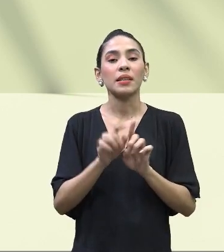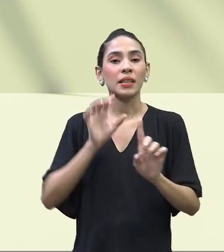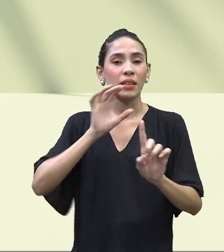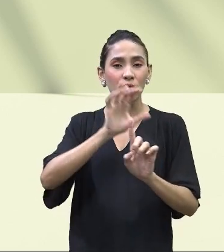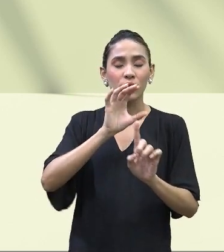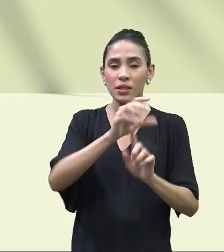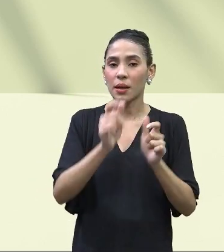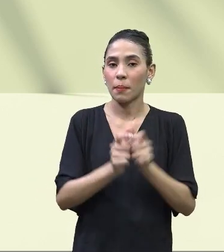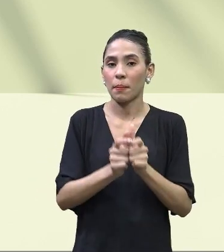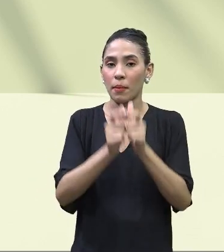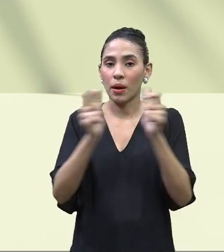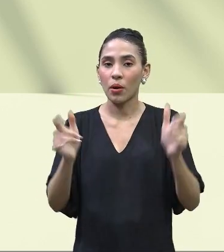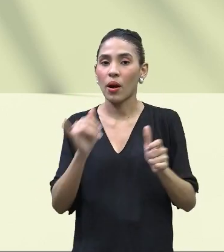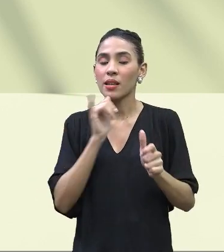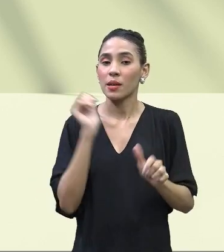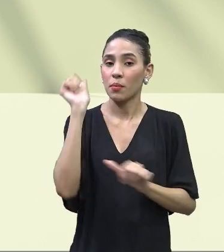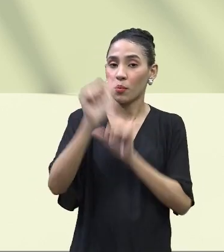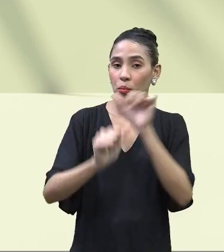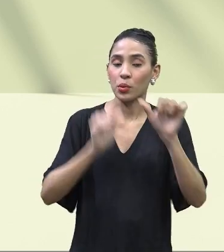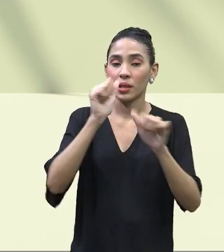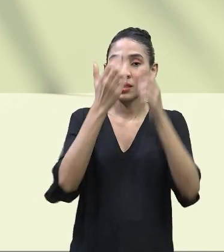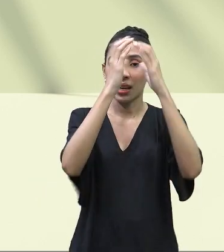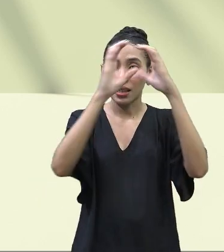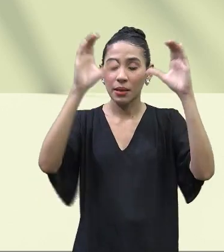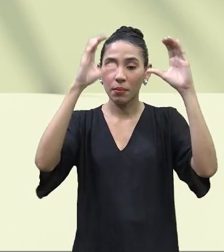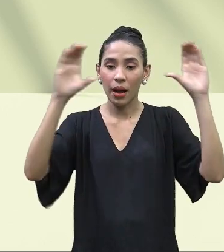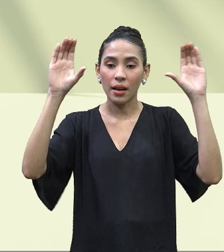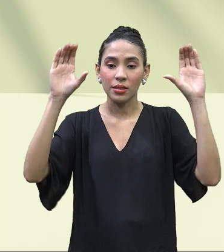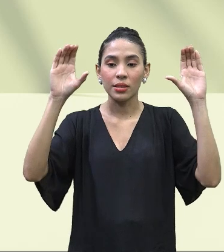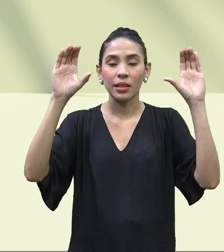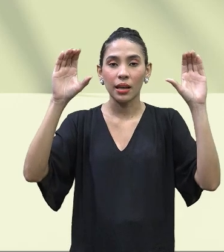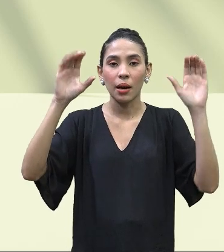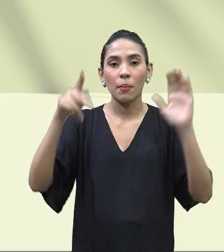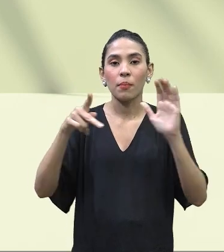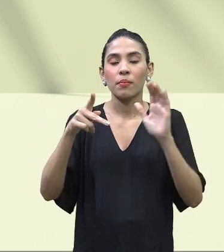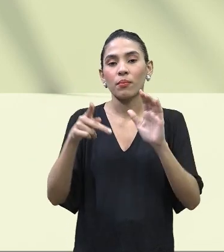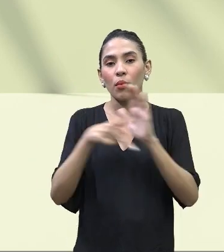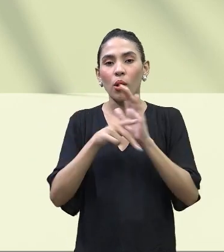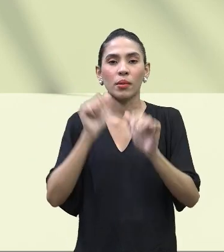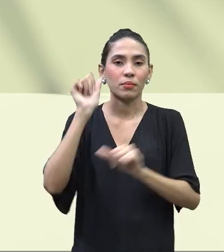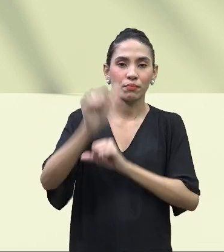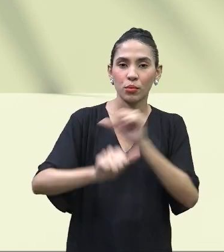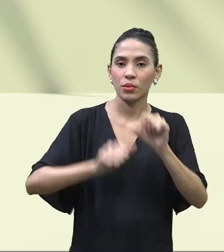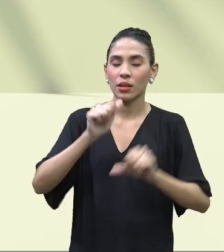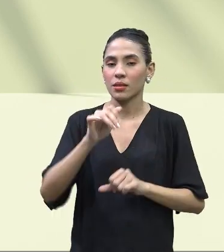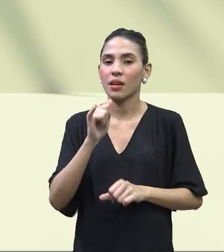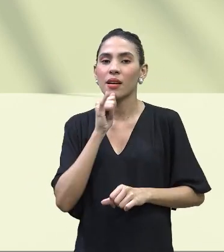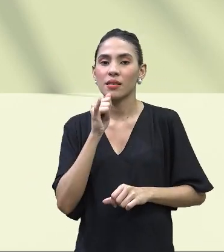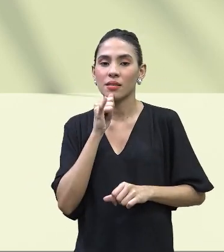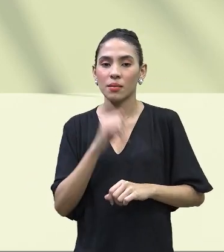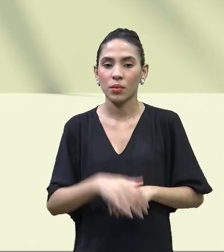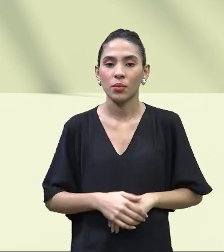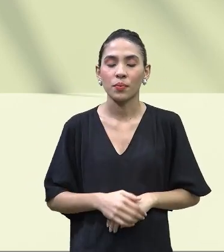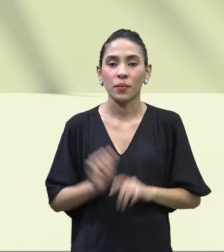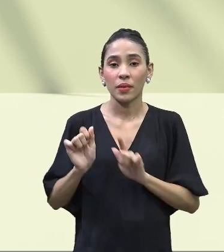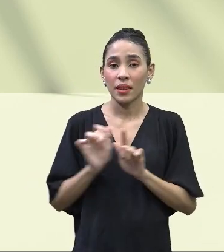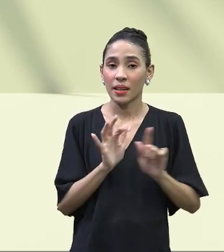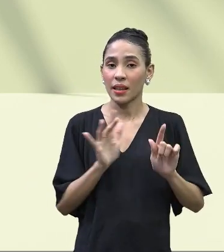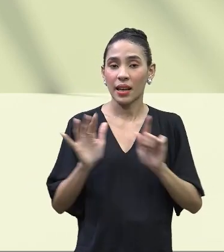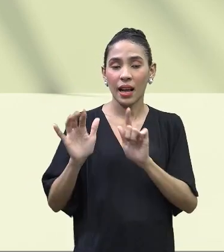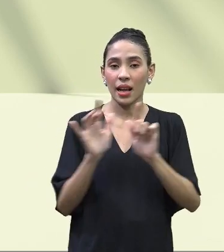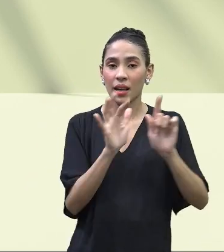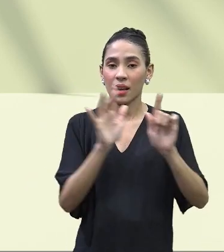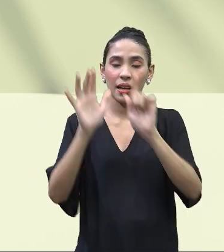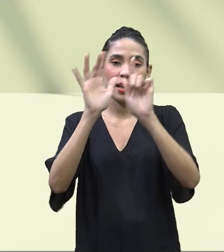maiores, como mudanças climáticas, que vêm ali das alterações dos gases que são